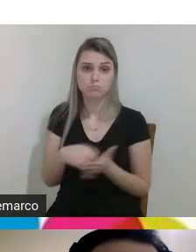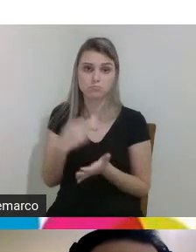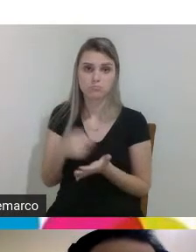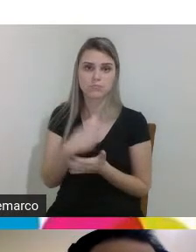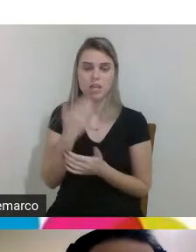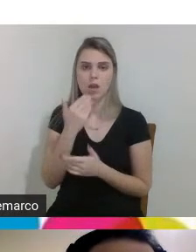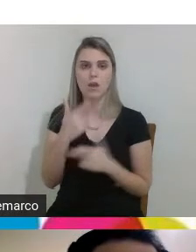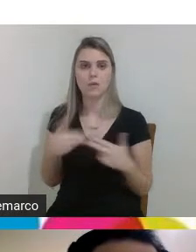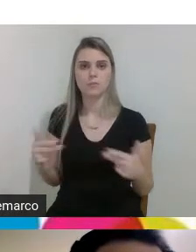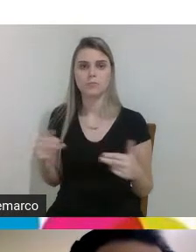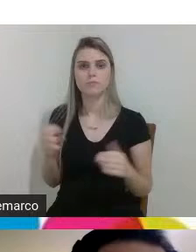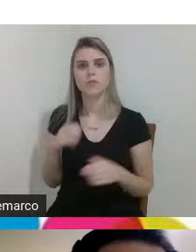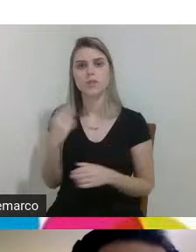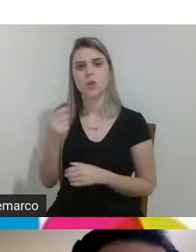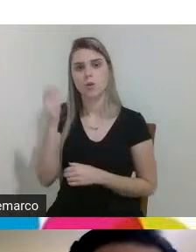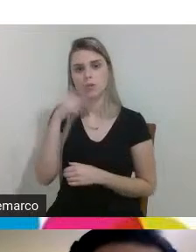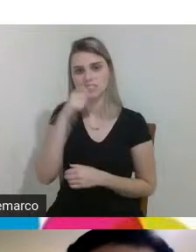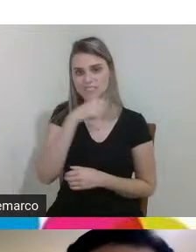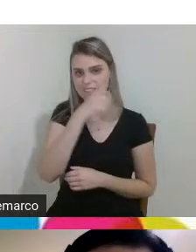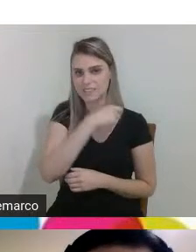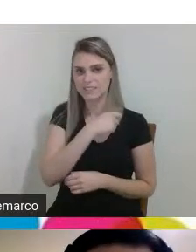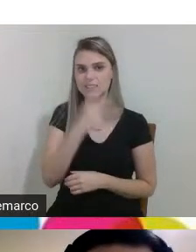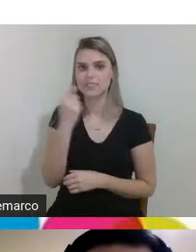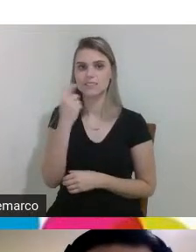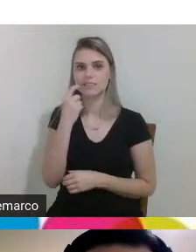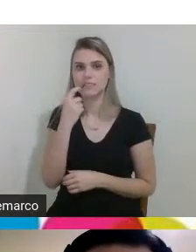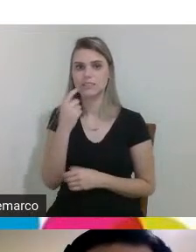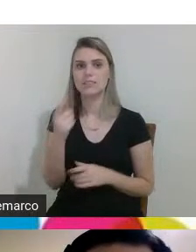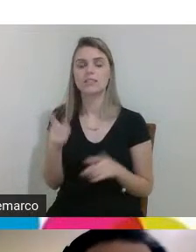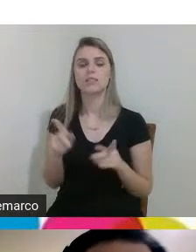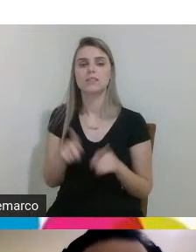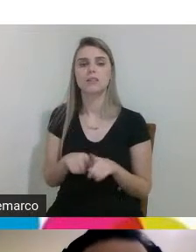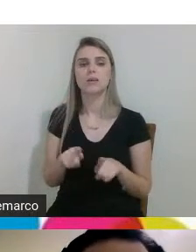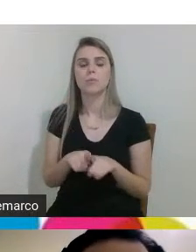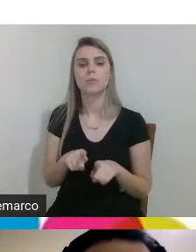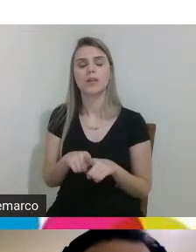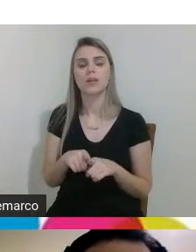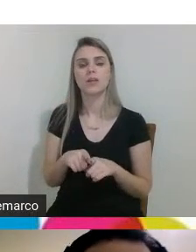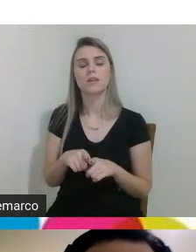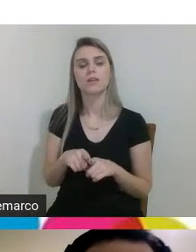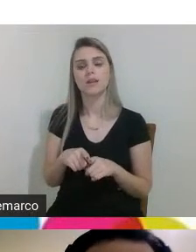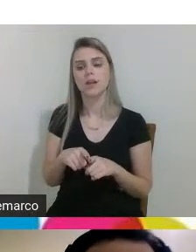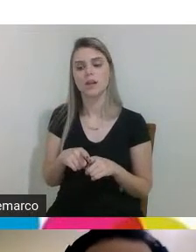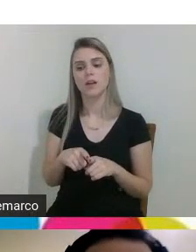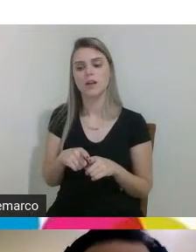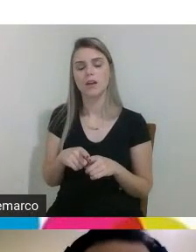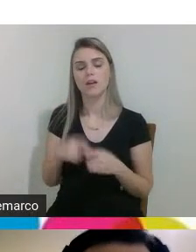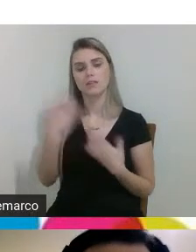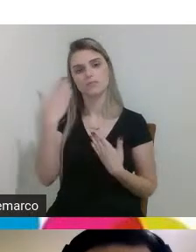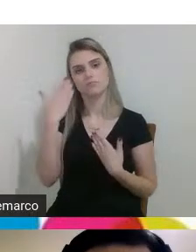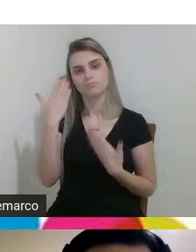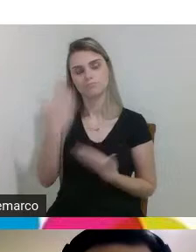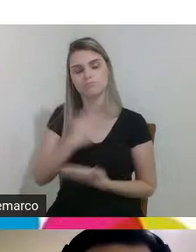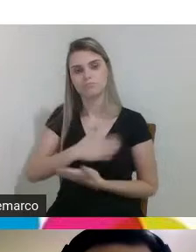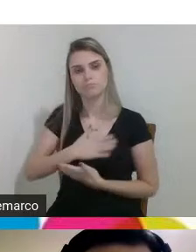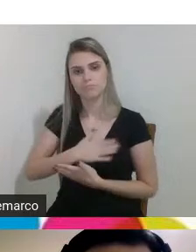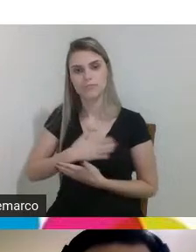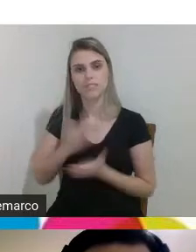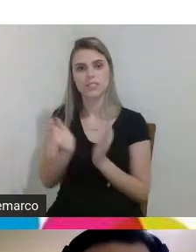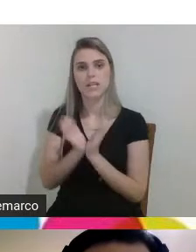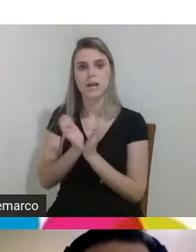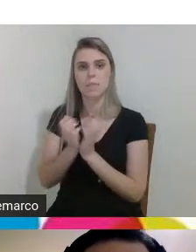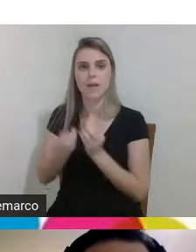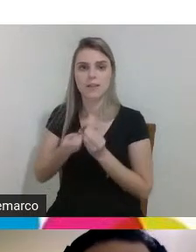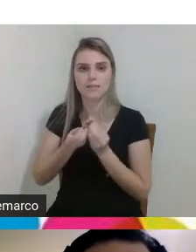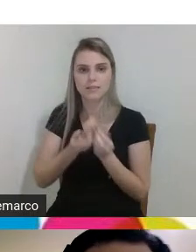alimentação ou escovação do dente né muito gratificante poder estar lá na pai entregando essas colheres para